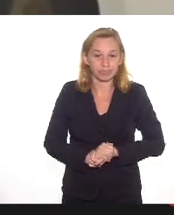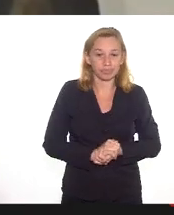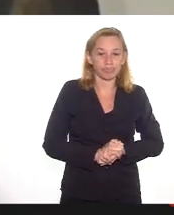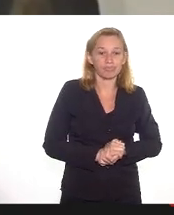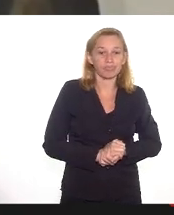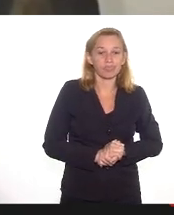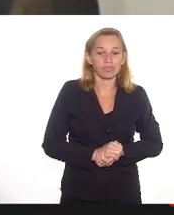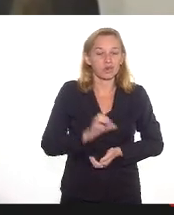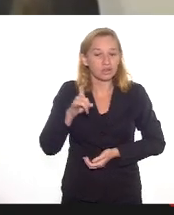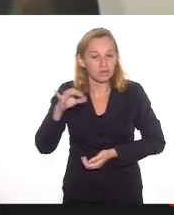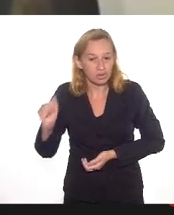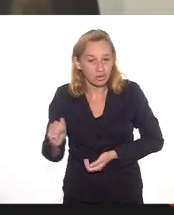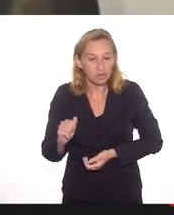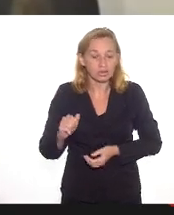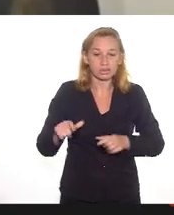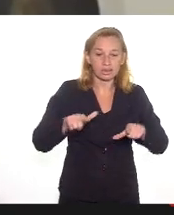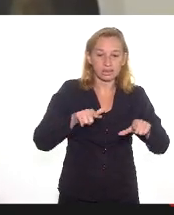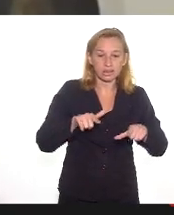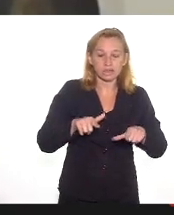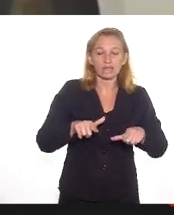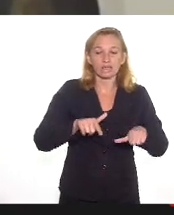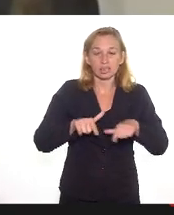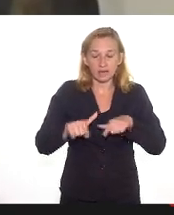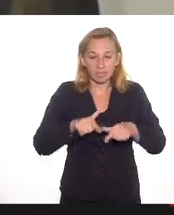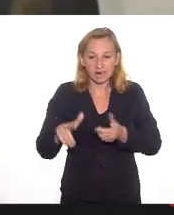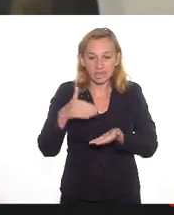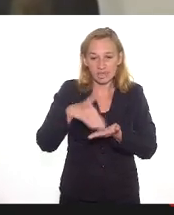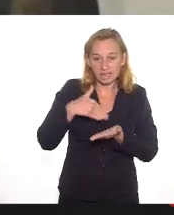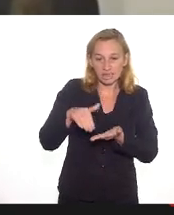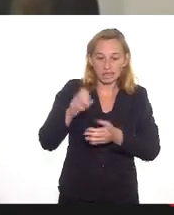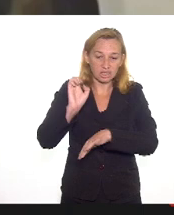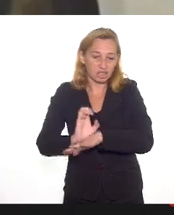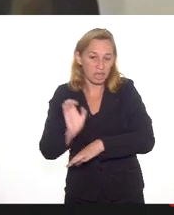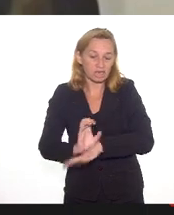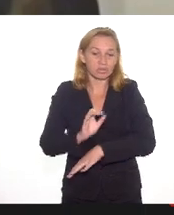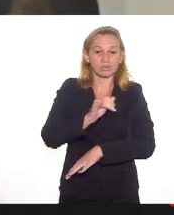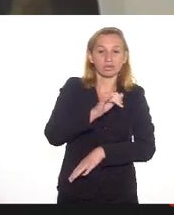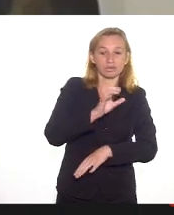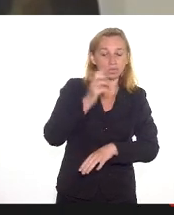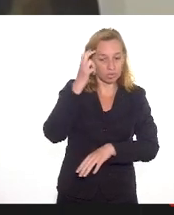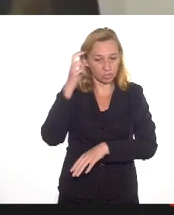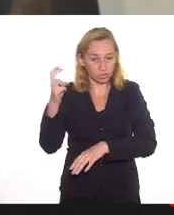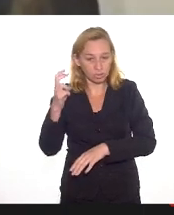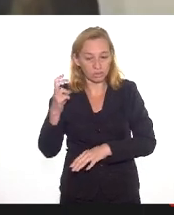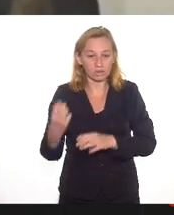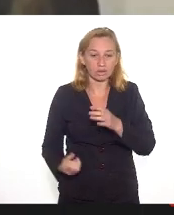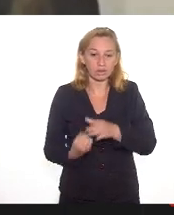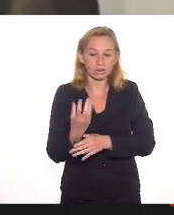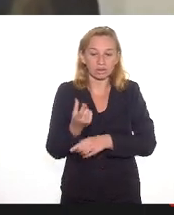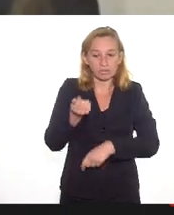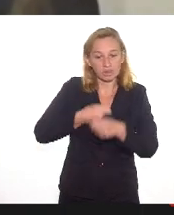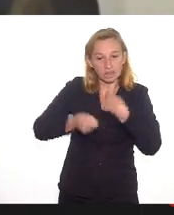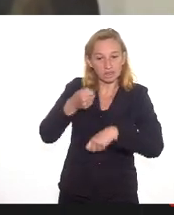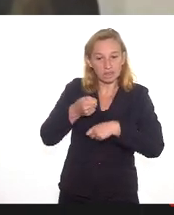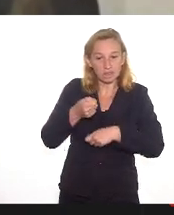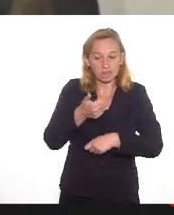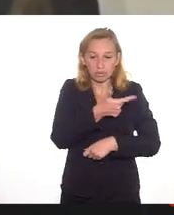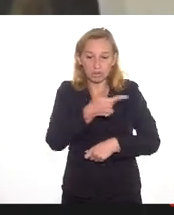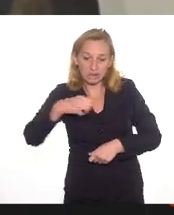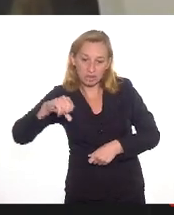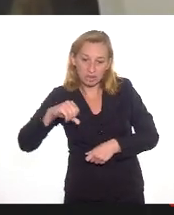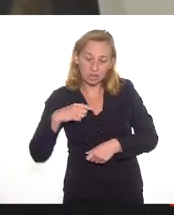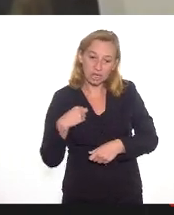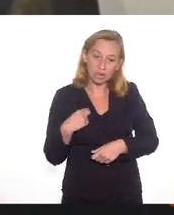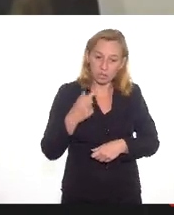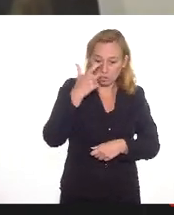museóloga, servidora de carreira da Secretaria de Estado de Cultura e Economia Criativa e desde 2019 eu estou